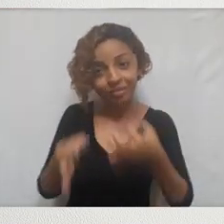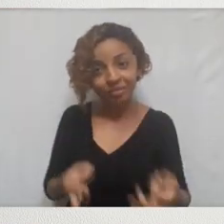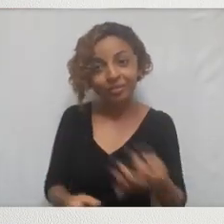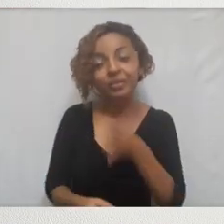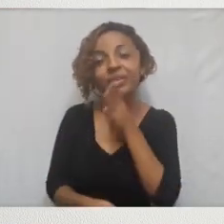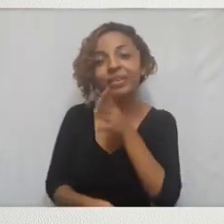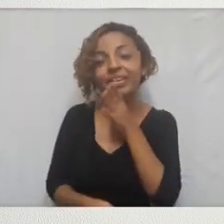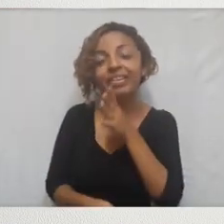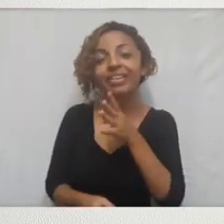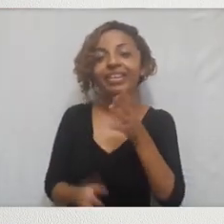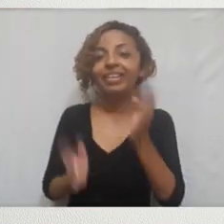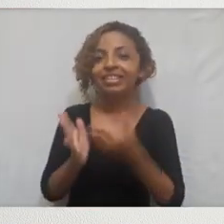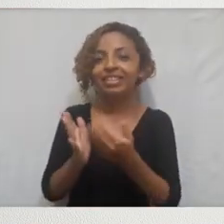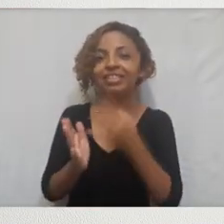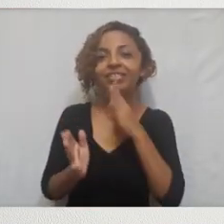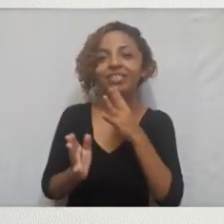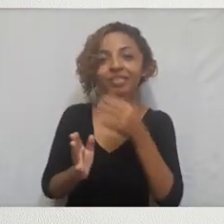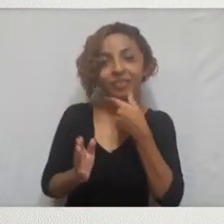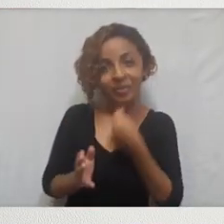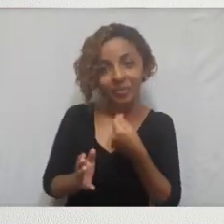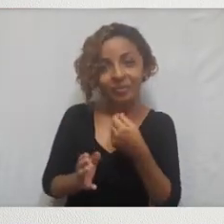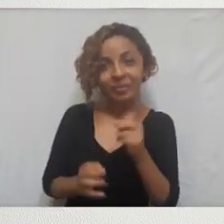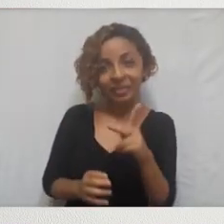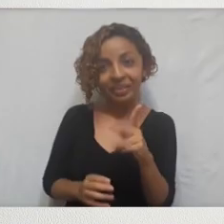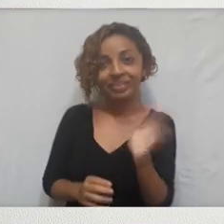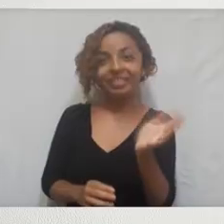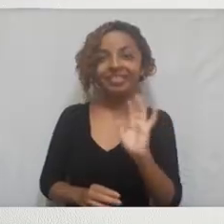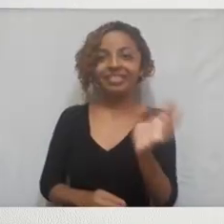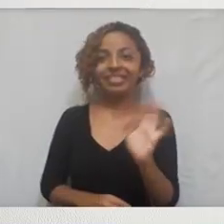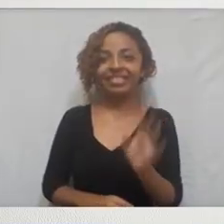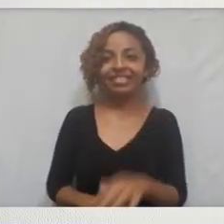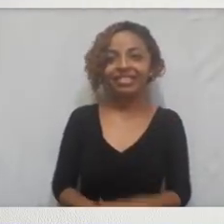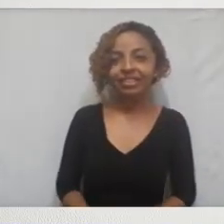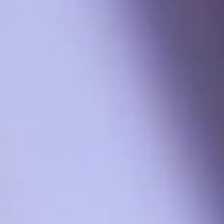se você conhece esse livro, você conhece a obra do John Updike, é isso aí, valeu, tchau.